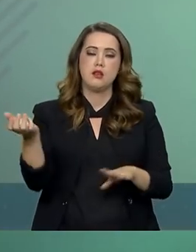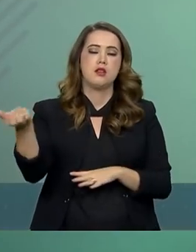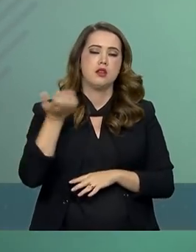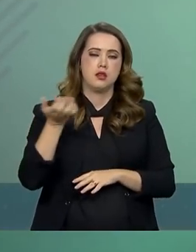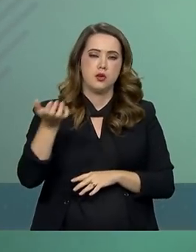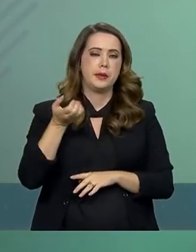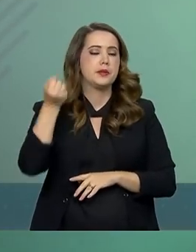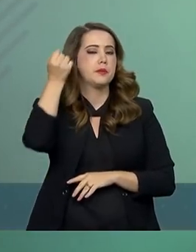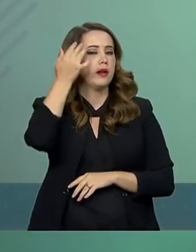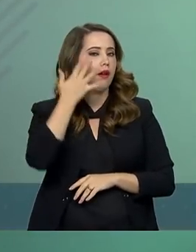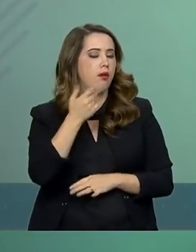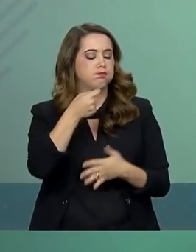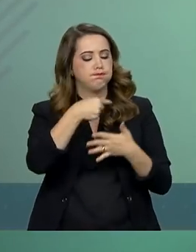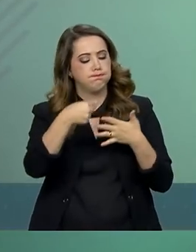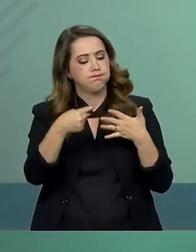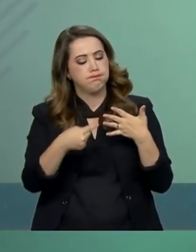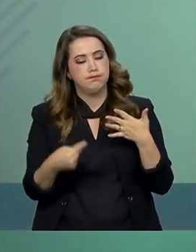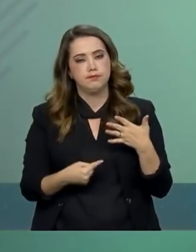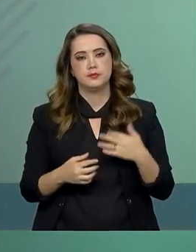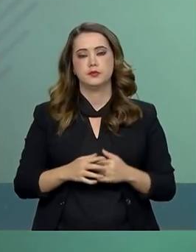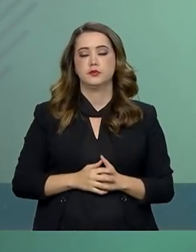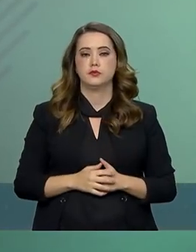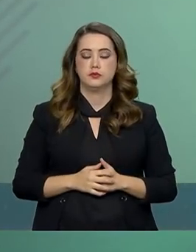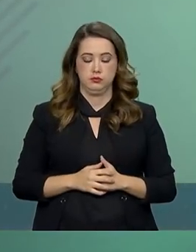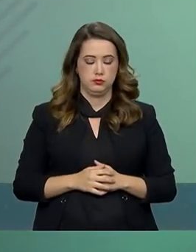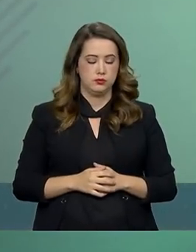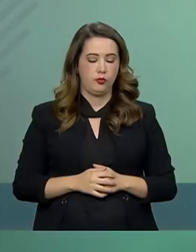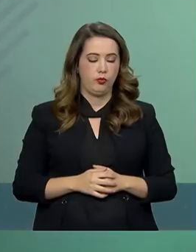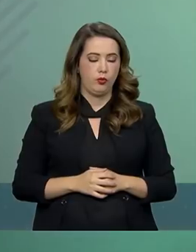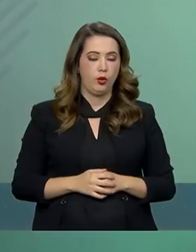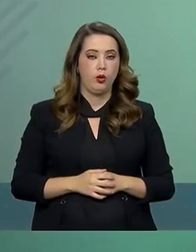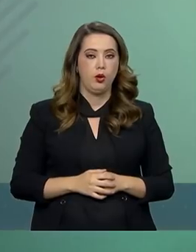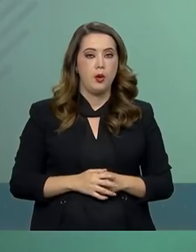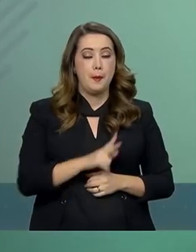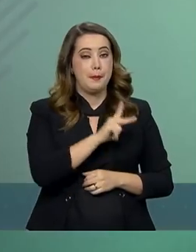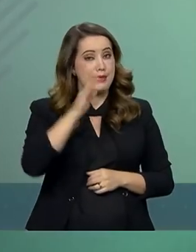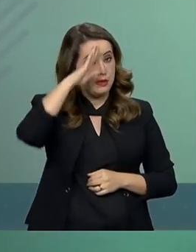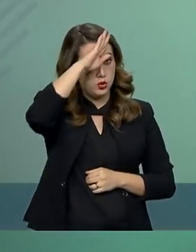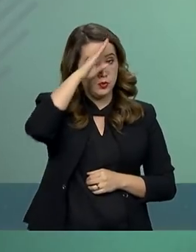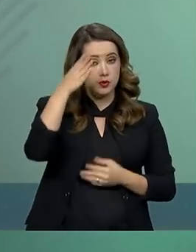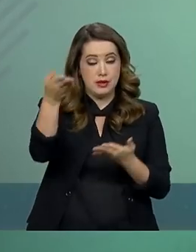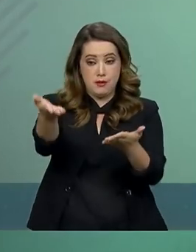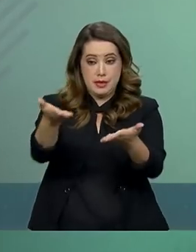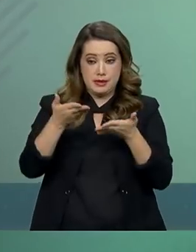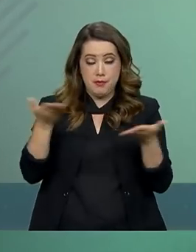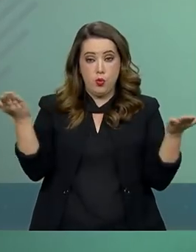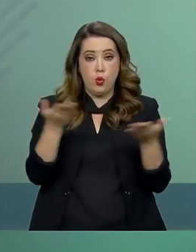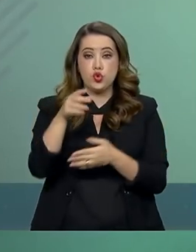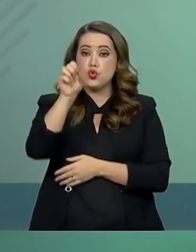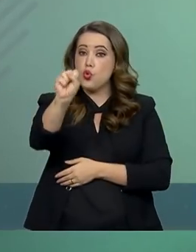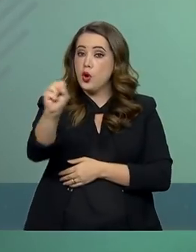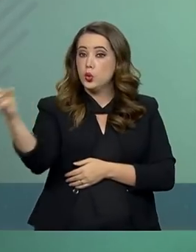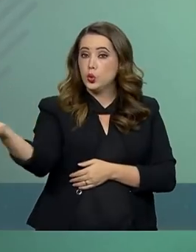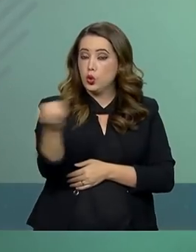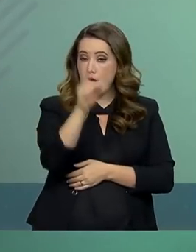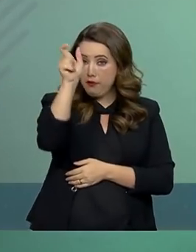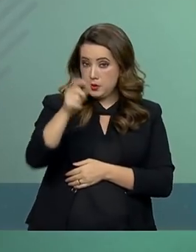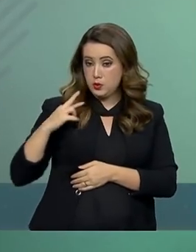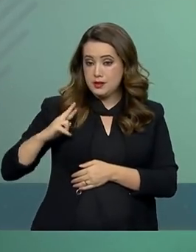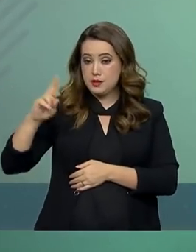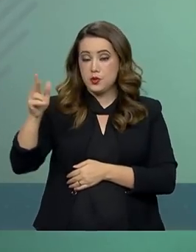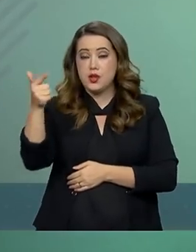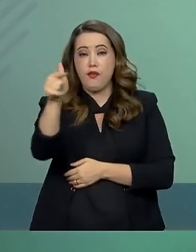deixar claro alguns pontos. O presidente recebeu hoje as credenciais de oito novos embaixadores